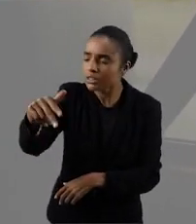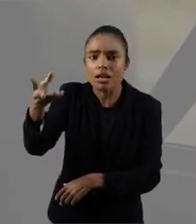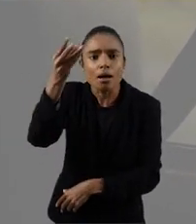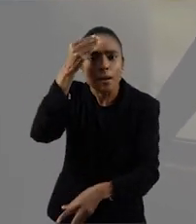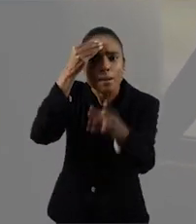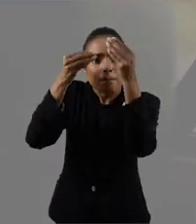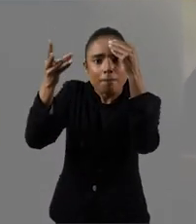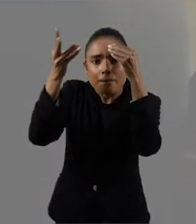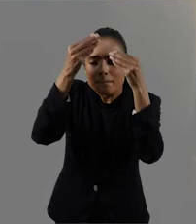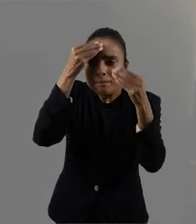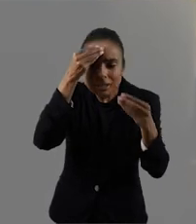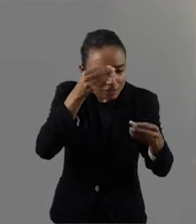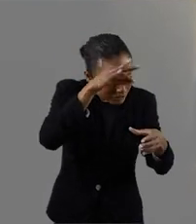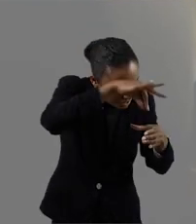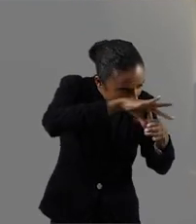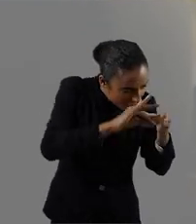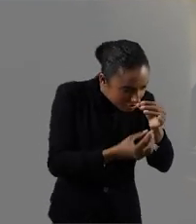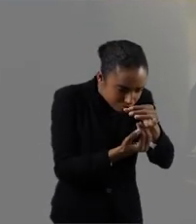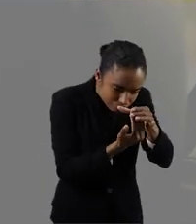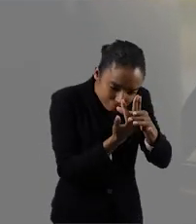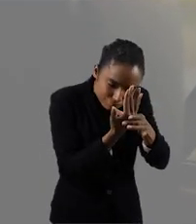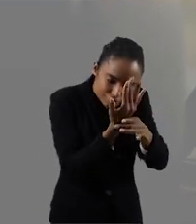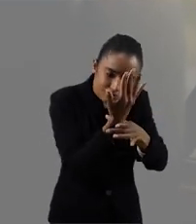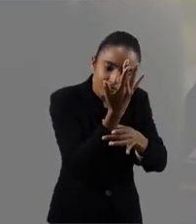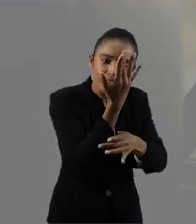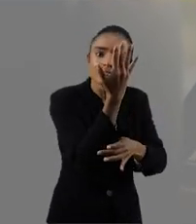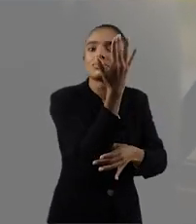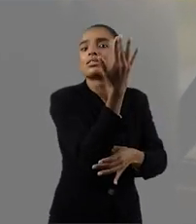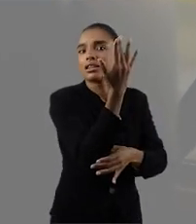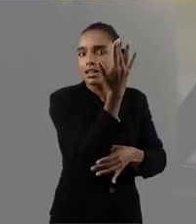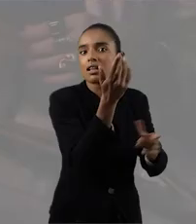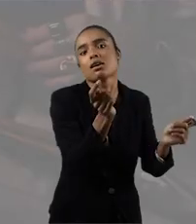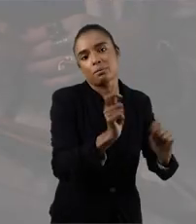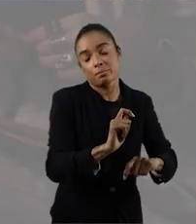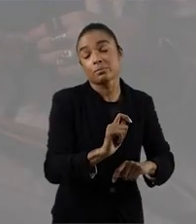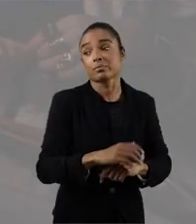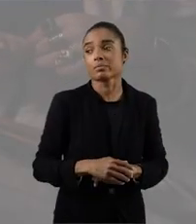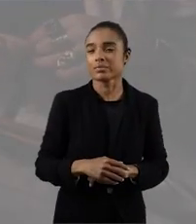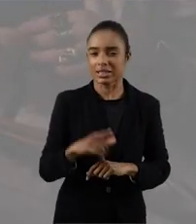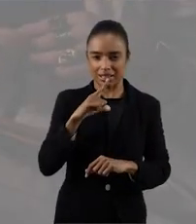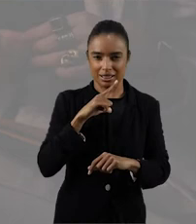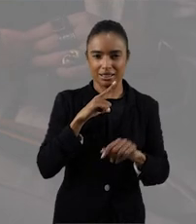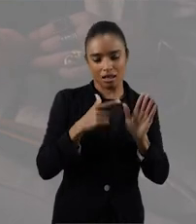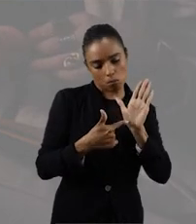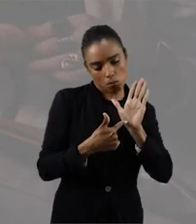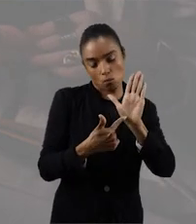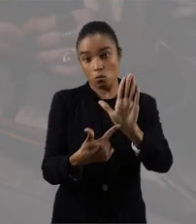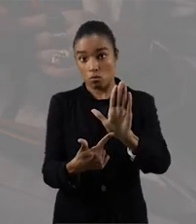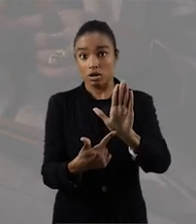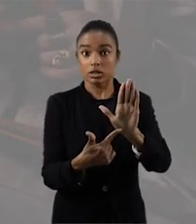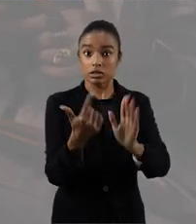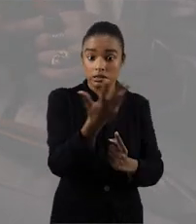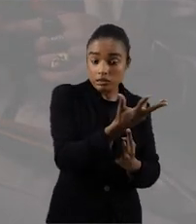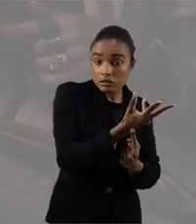das sementes germinarem. Tem um outro ponto também fundamental na exposição que a